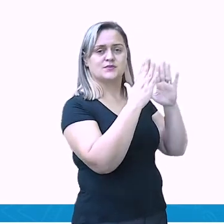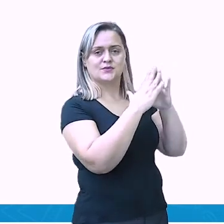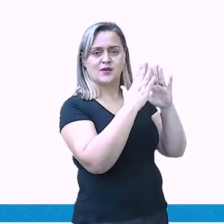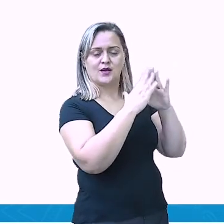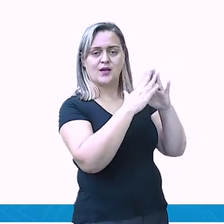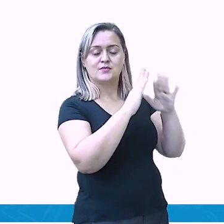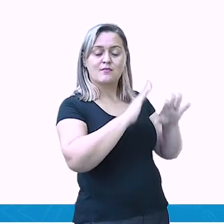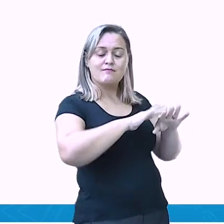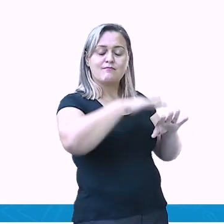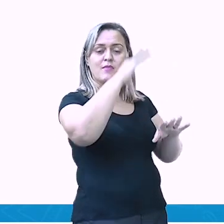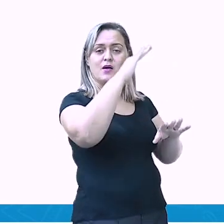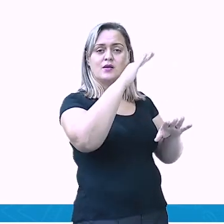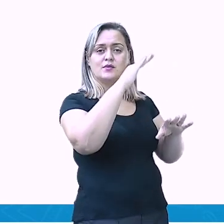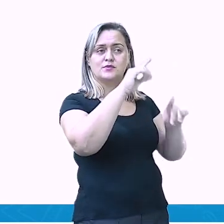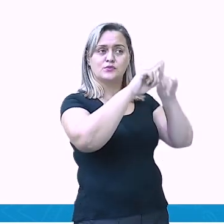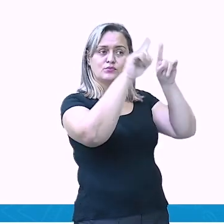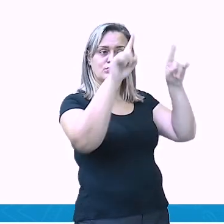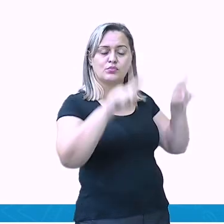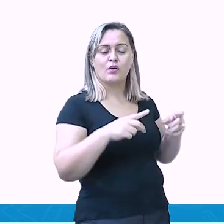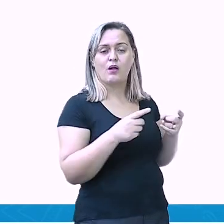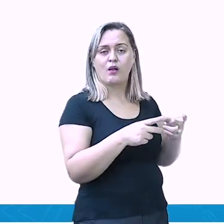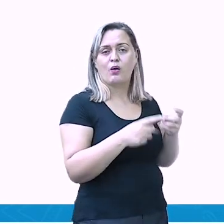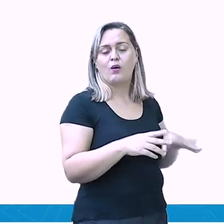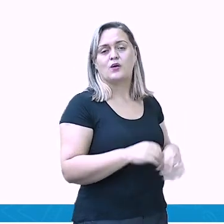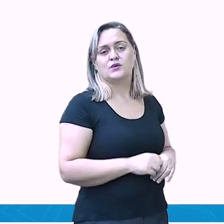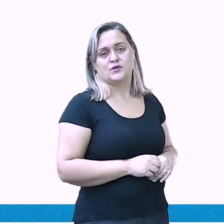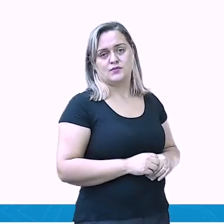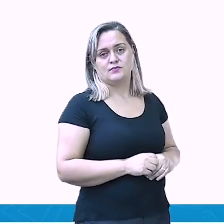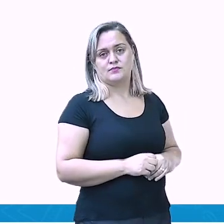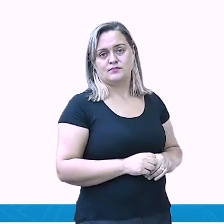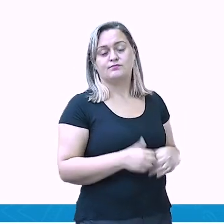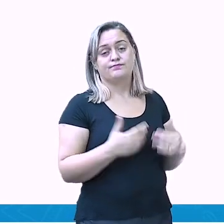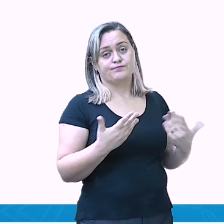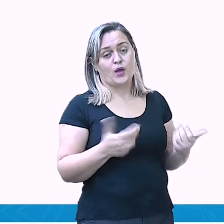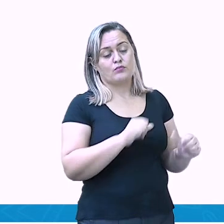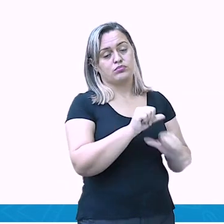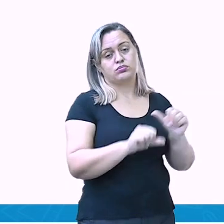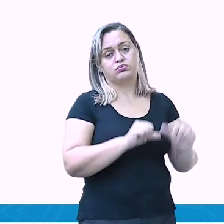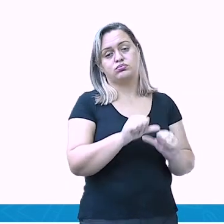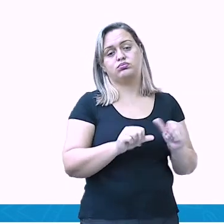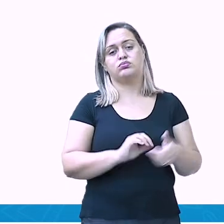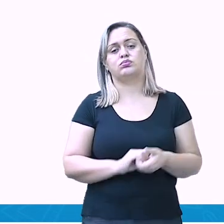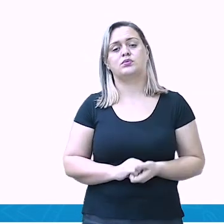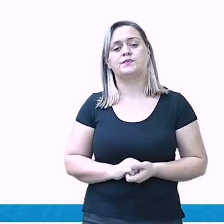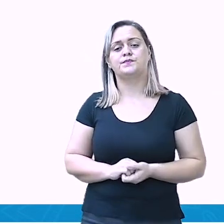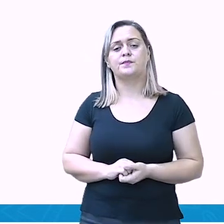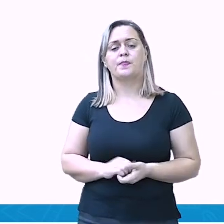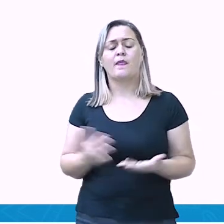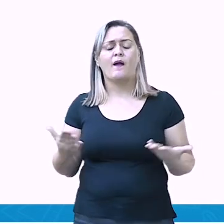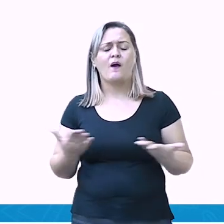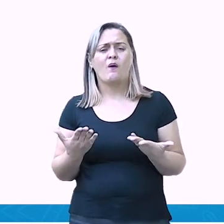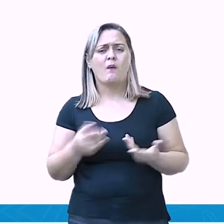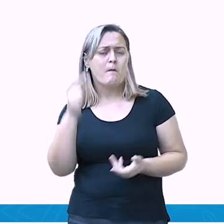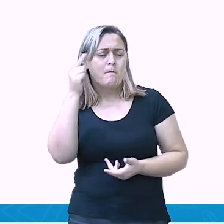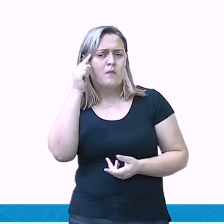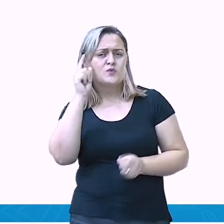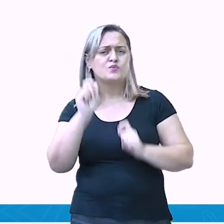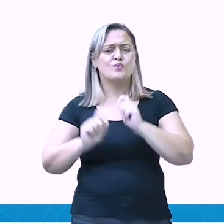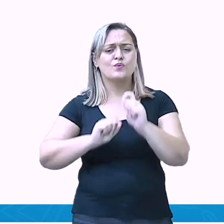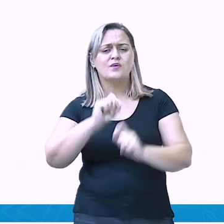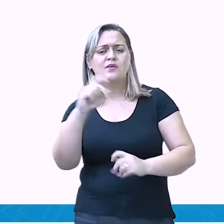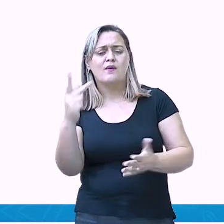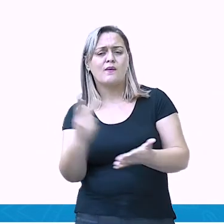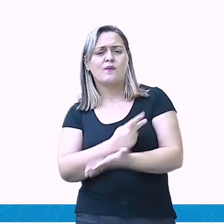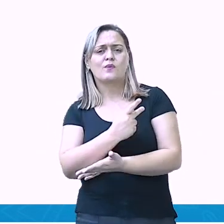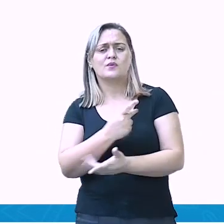calçadas. Não é mesmo? Quais são os impactos dessas modificações no dia a dia das